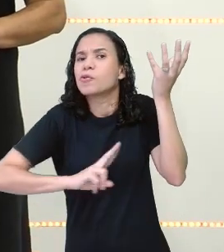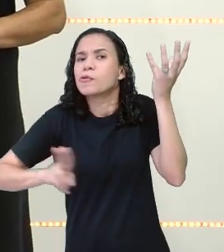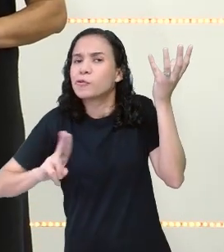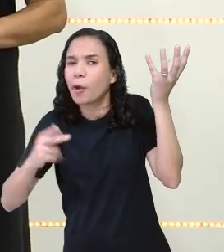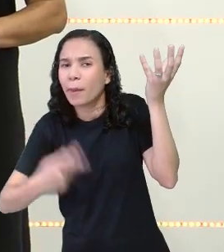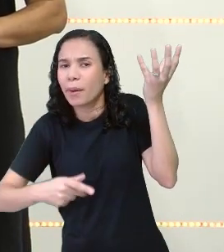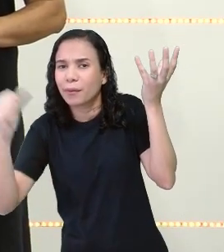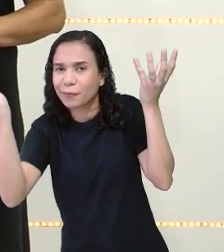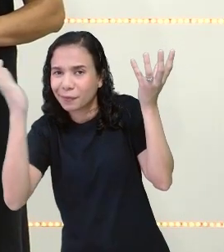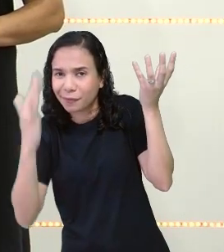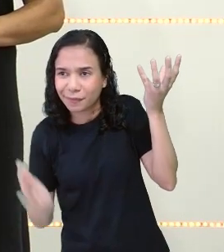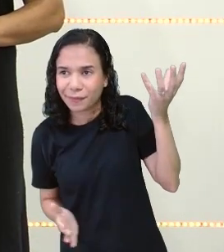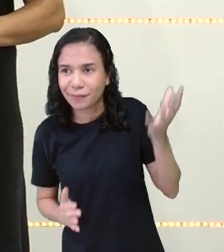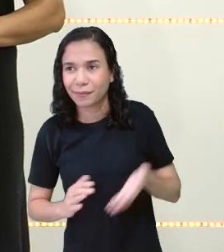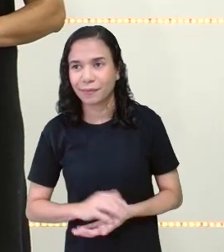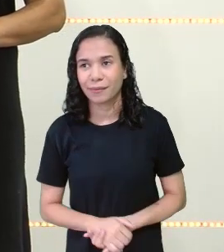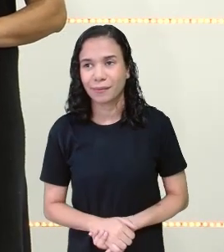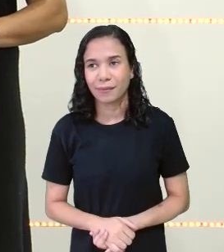aqui do Brasil, Miguel?